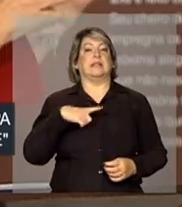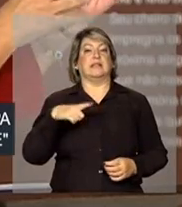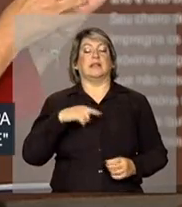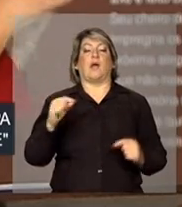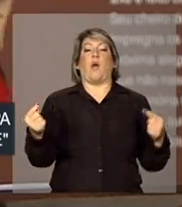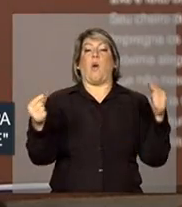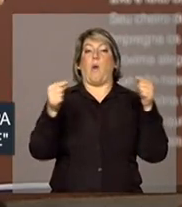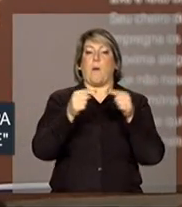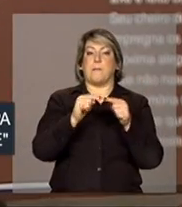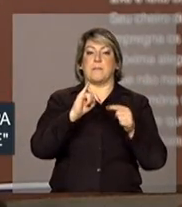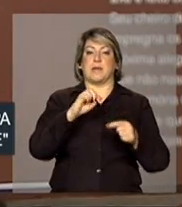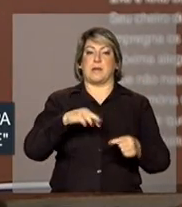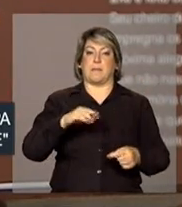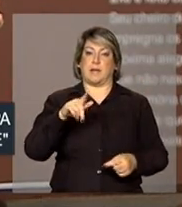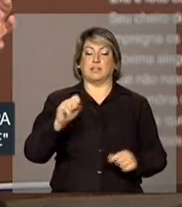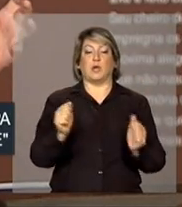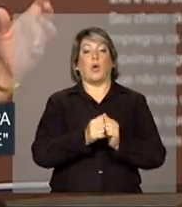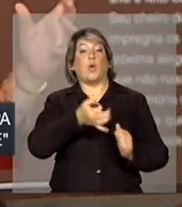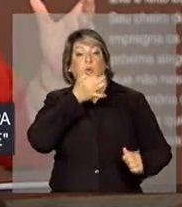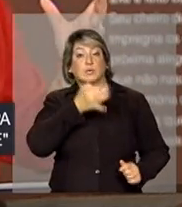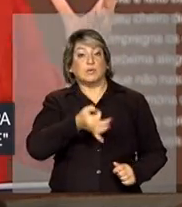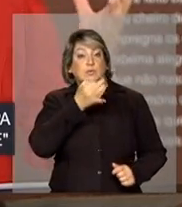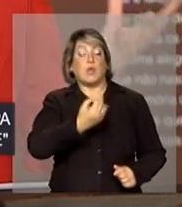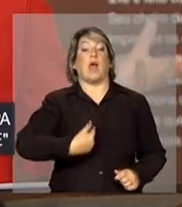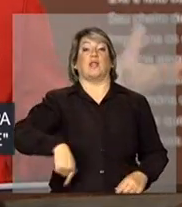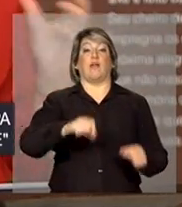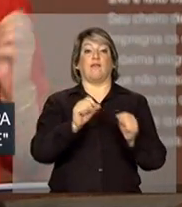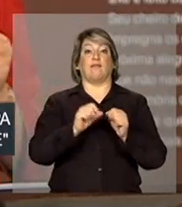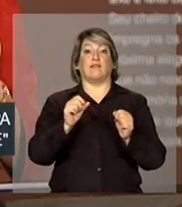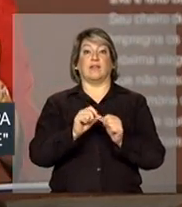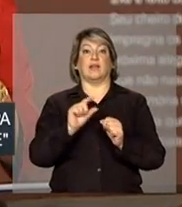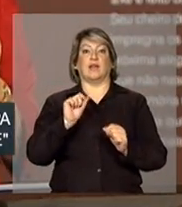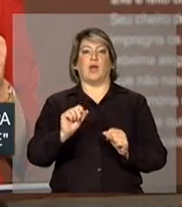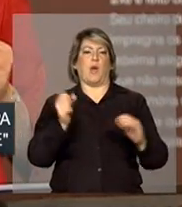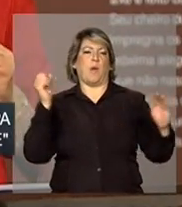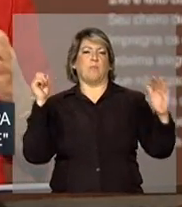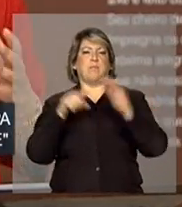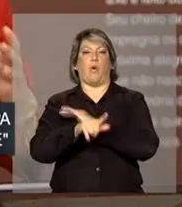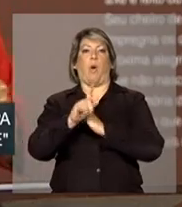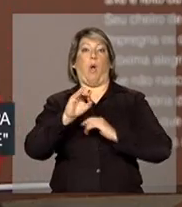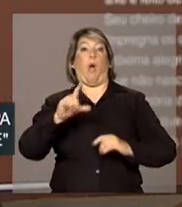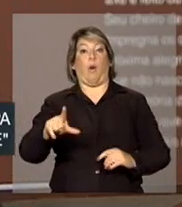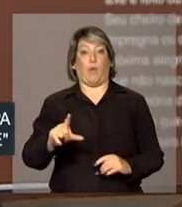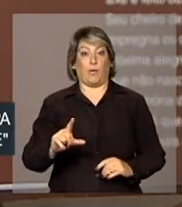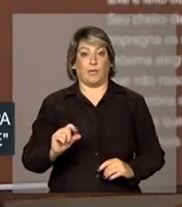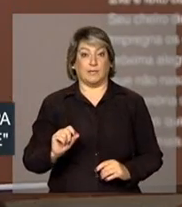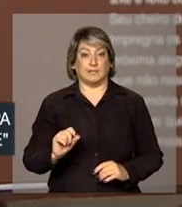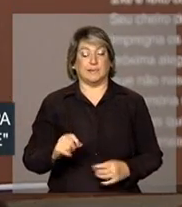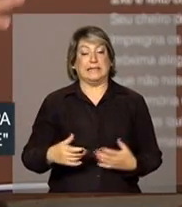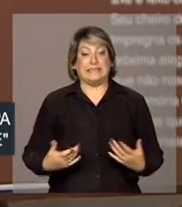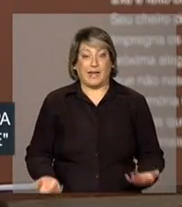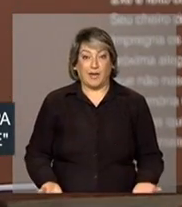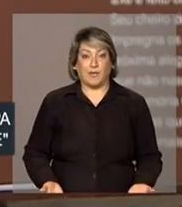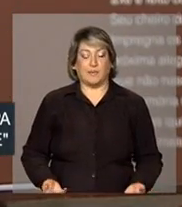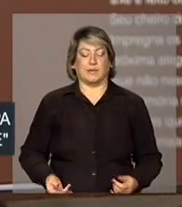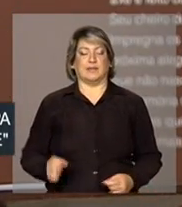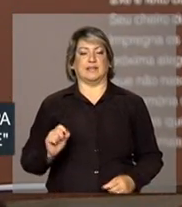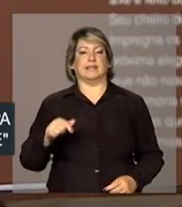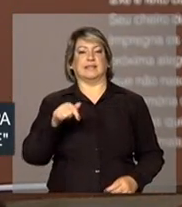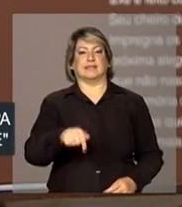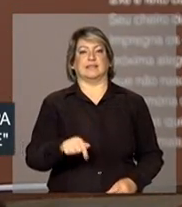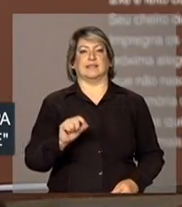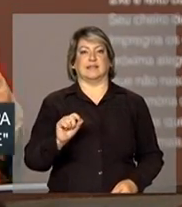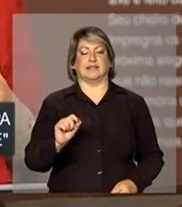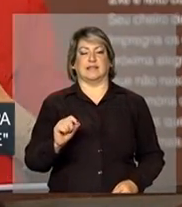a imagem com o som e nos levar a gols. Então, além do olhar